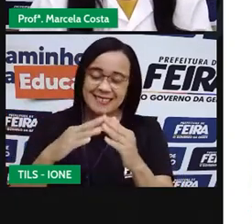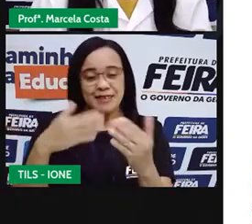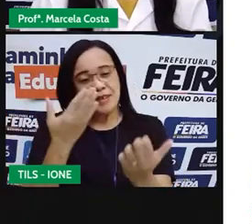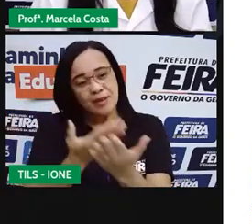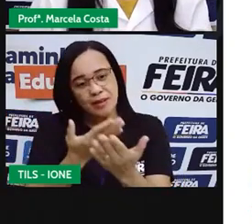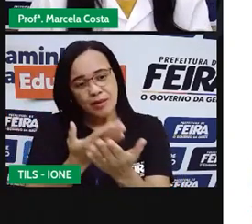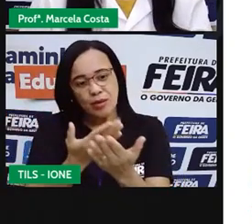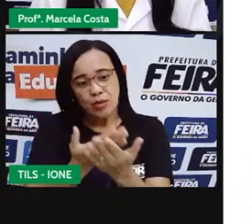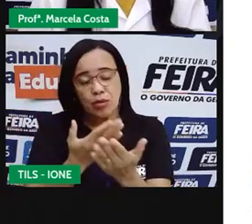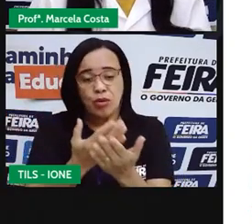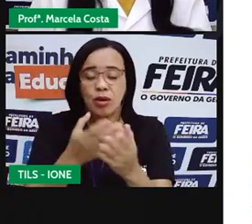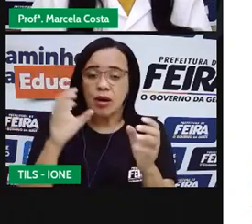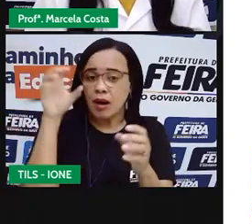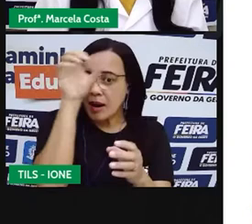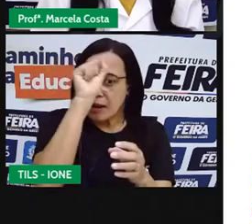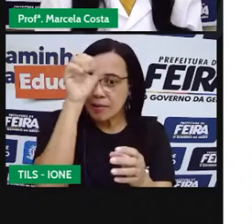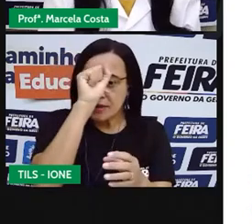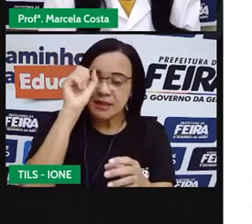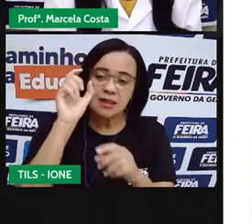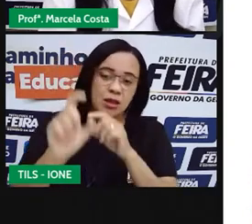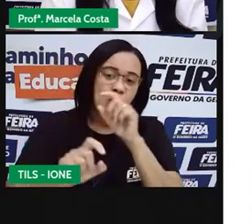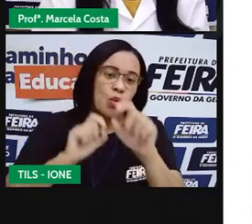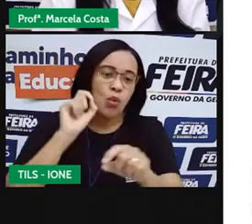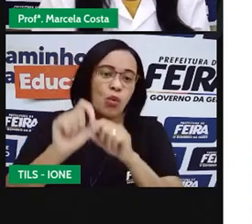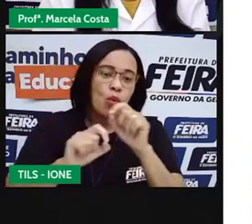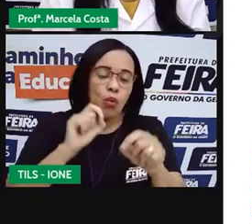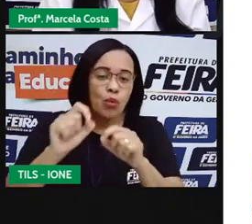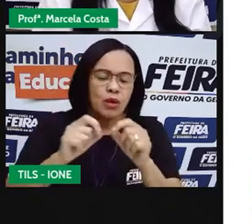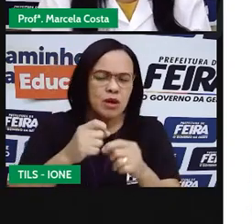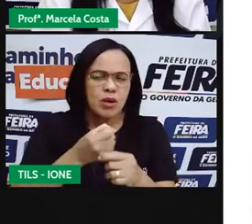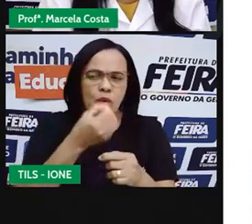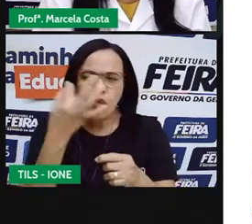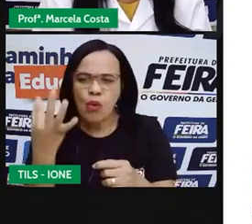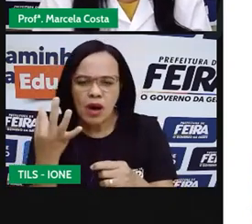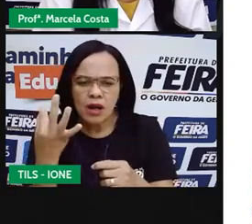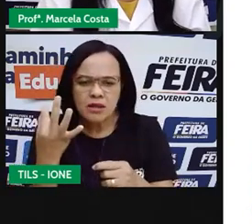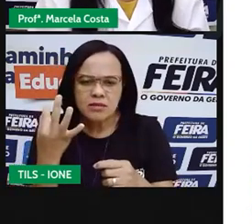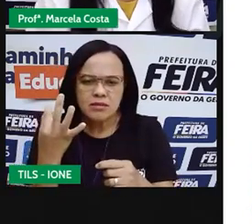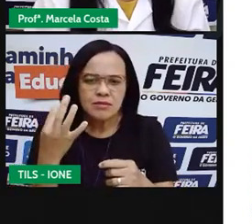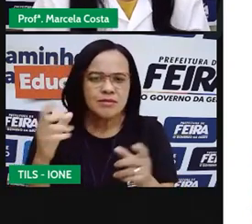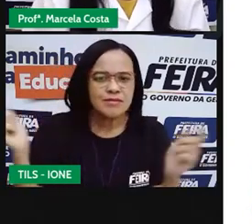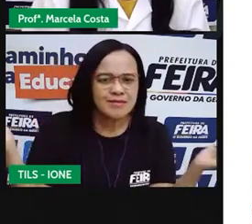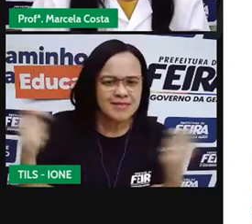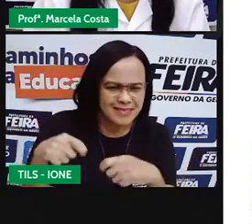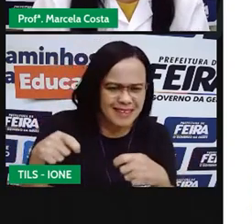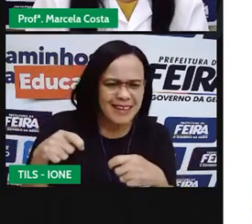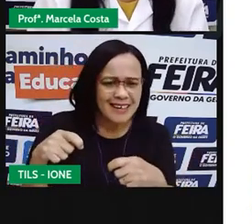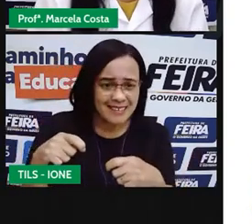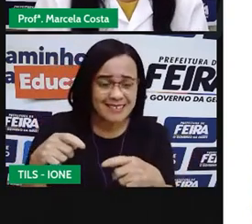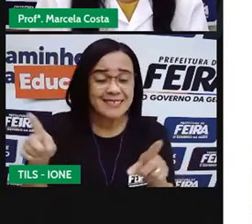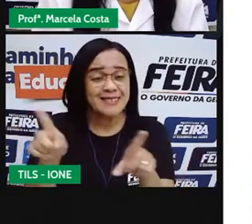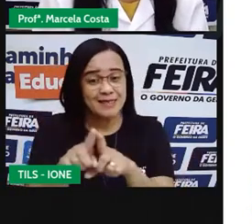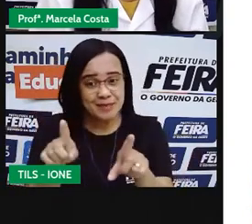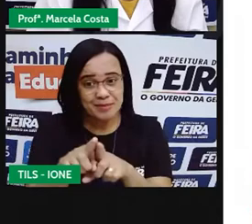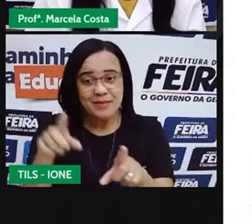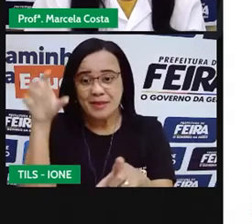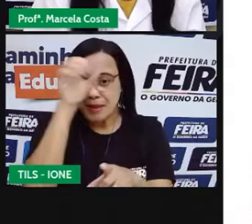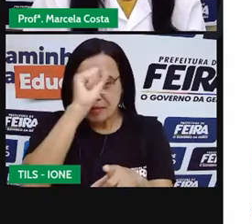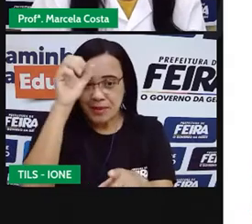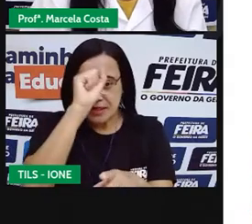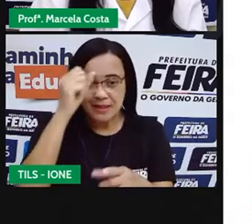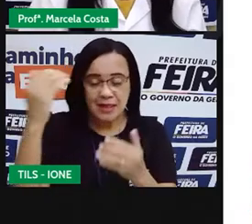aprender a comunicar quantidades utilizando diferentes materiais. Você também vai aprender a